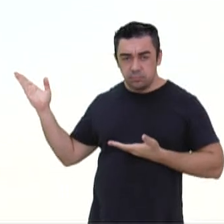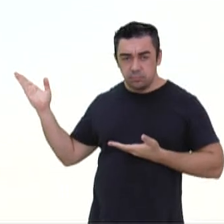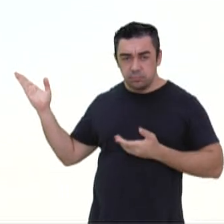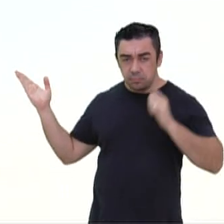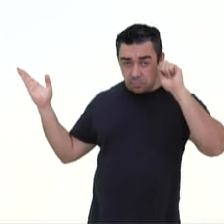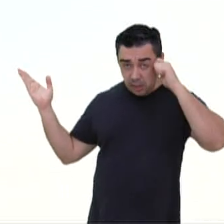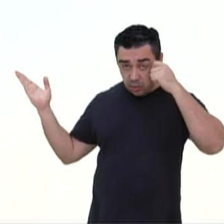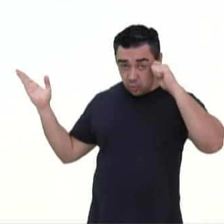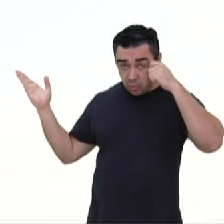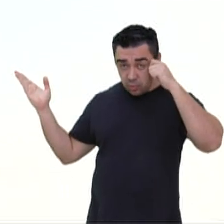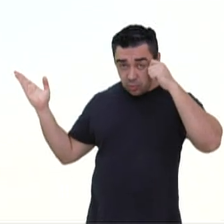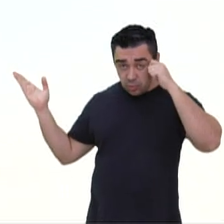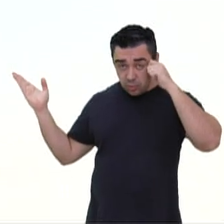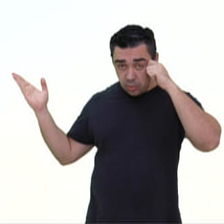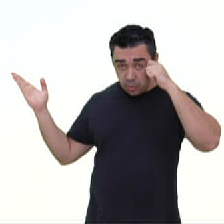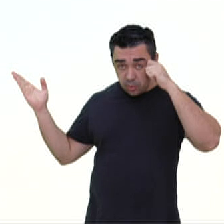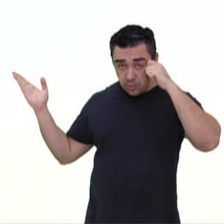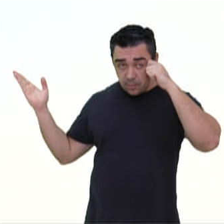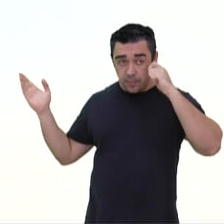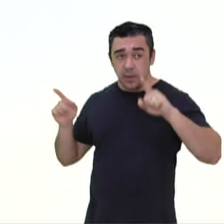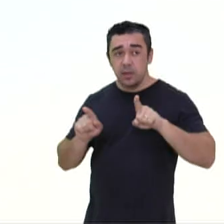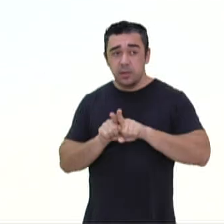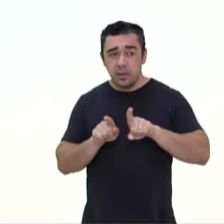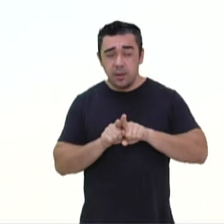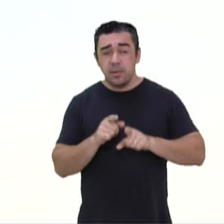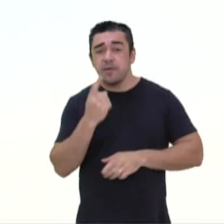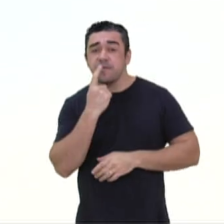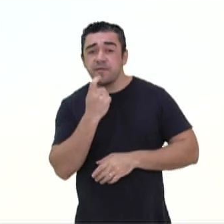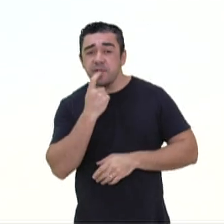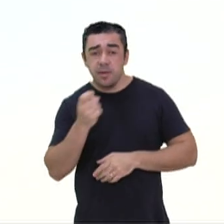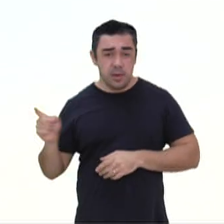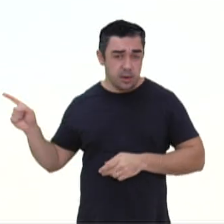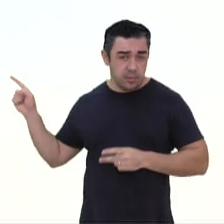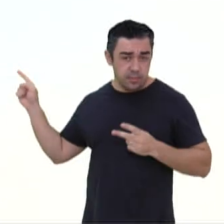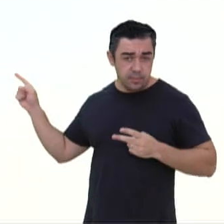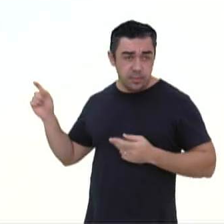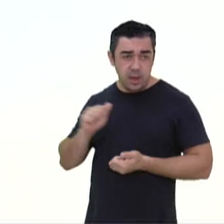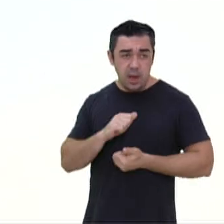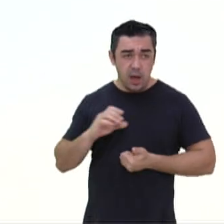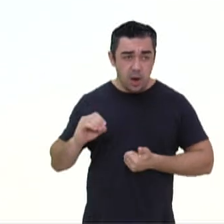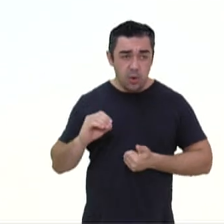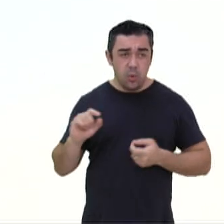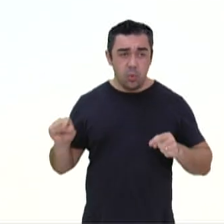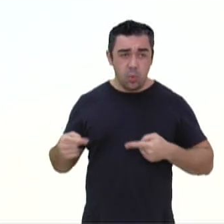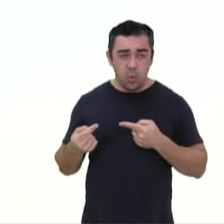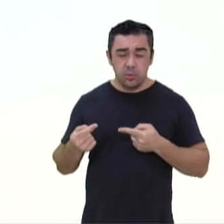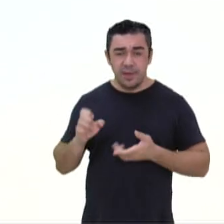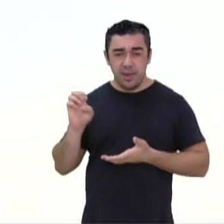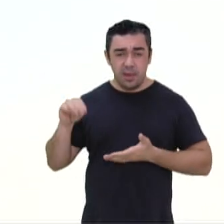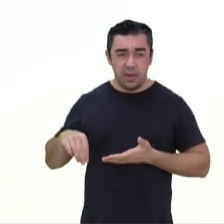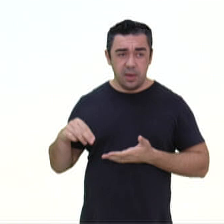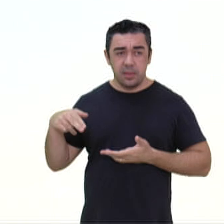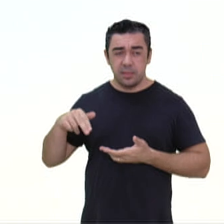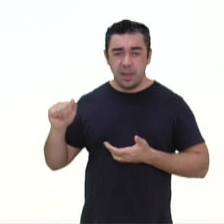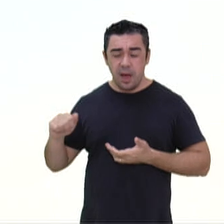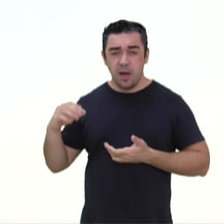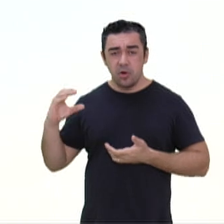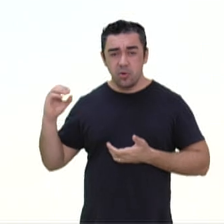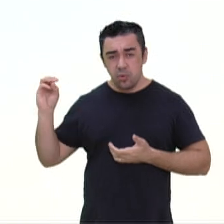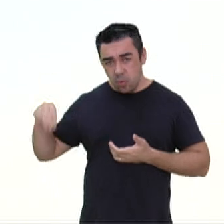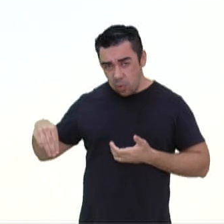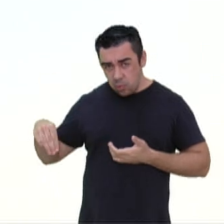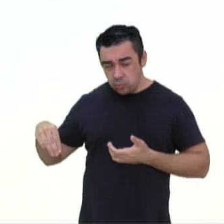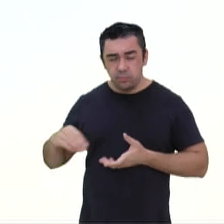reconhecendo, flagelar-se. E em vermelho, uau, contra, em, na